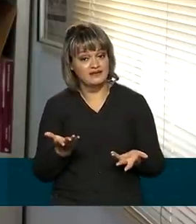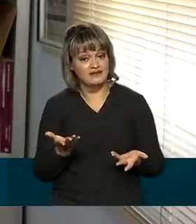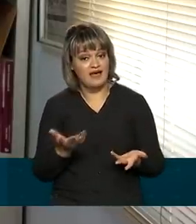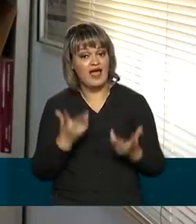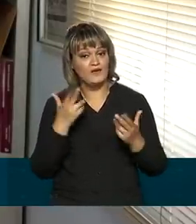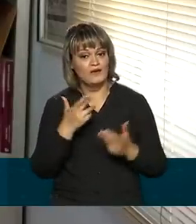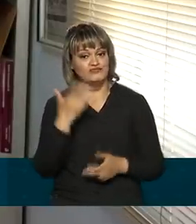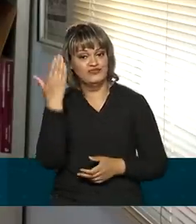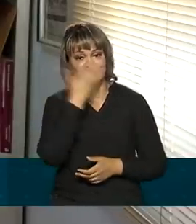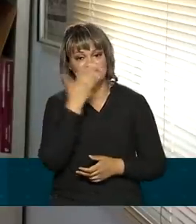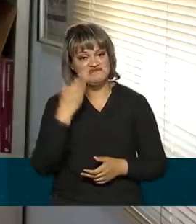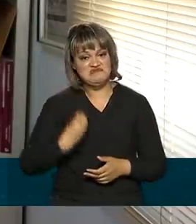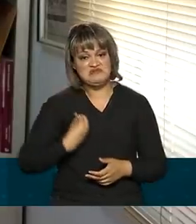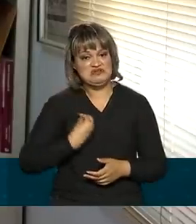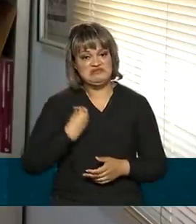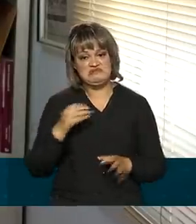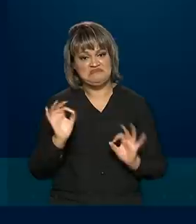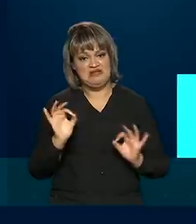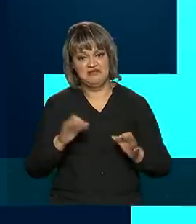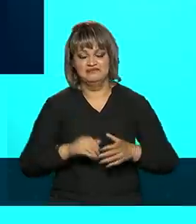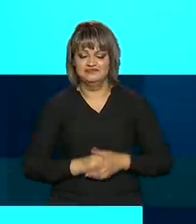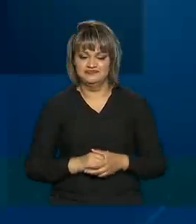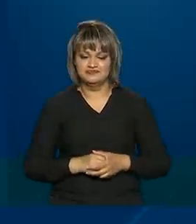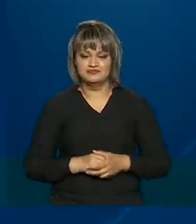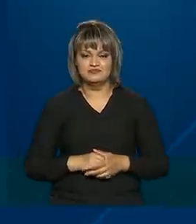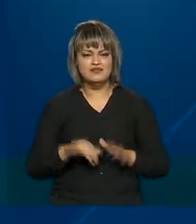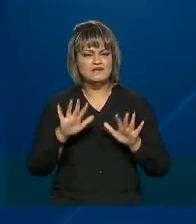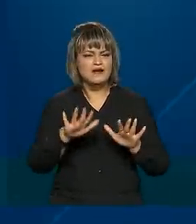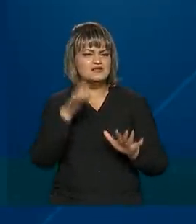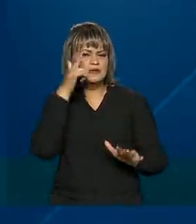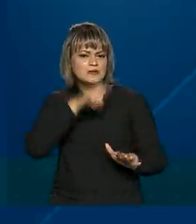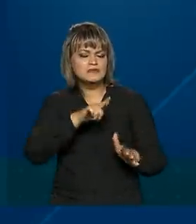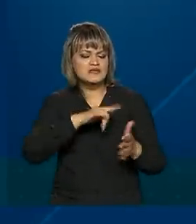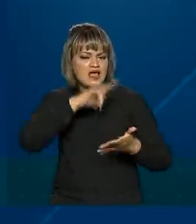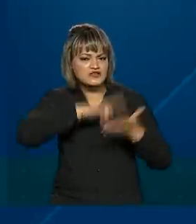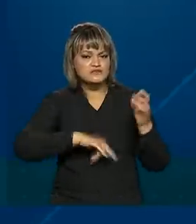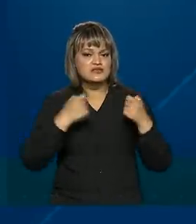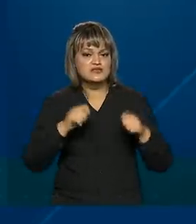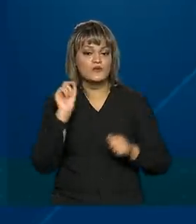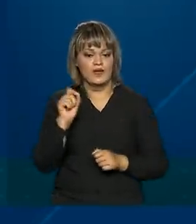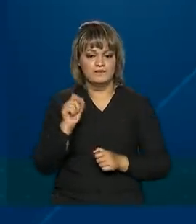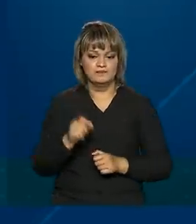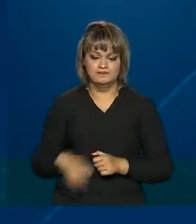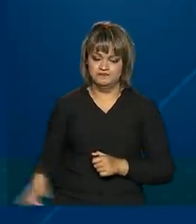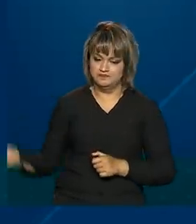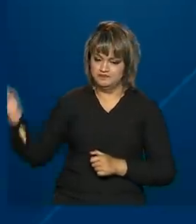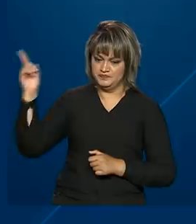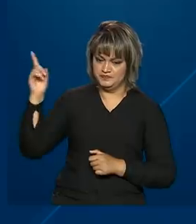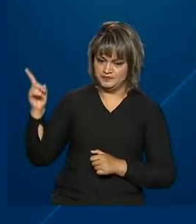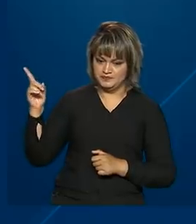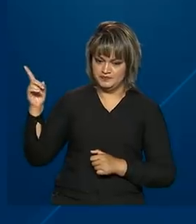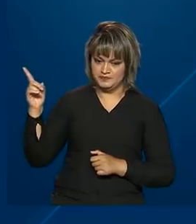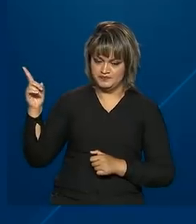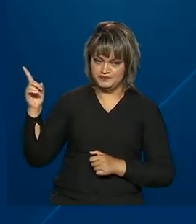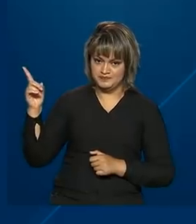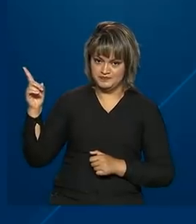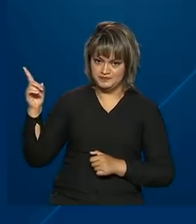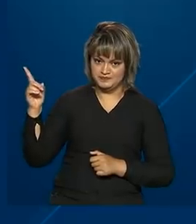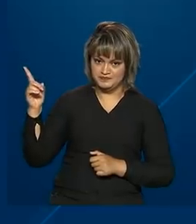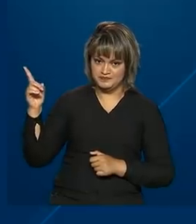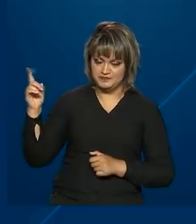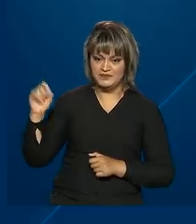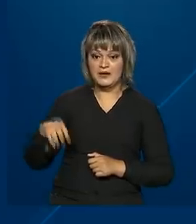fica invisível para o Estado. Para fazer o registro, é preciso do documento dos pais da criança,